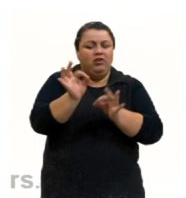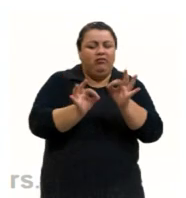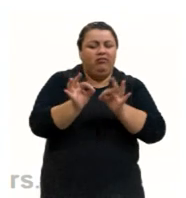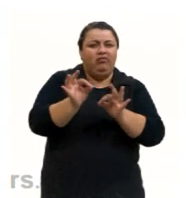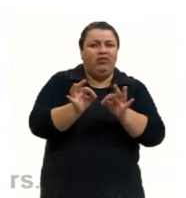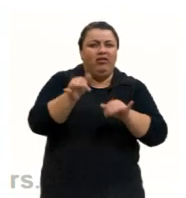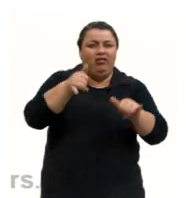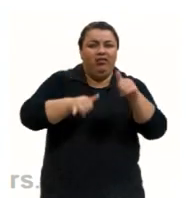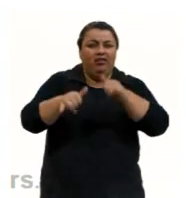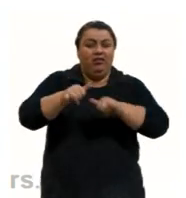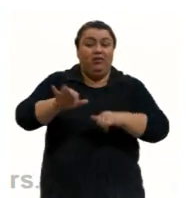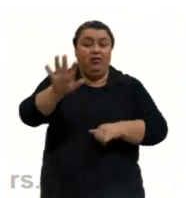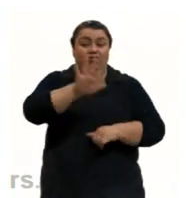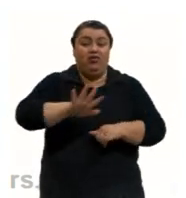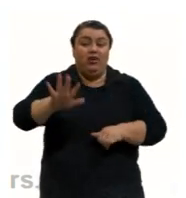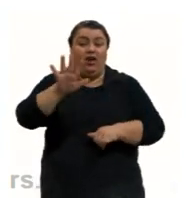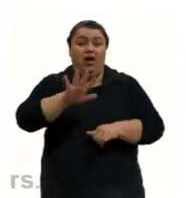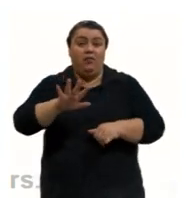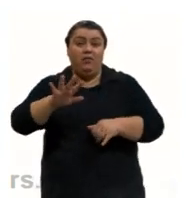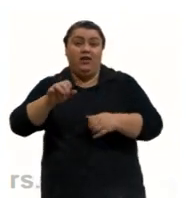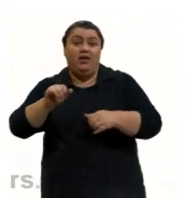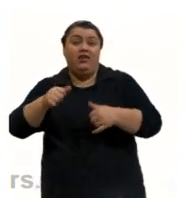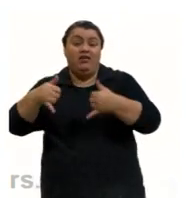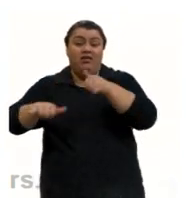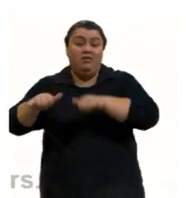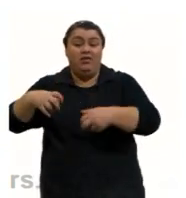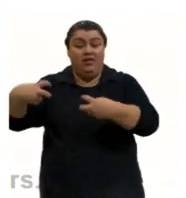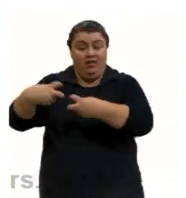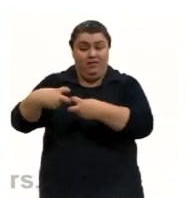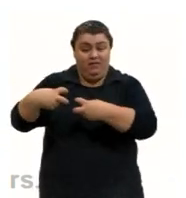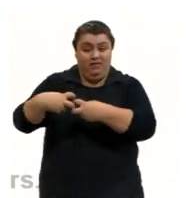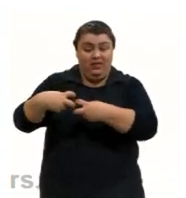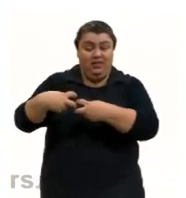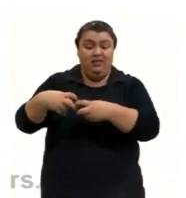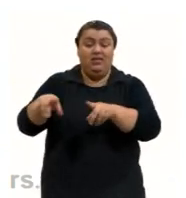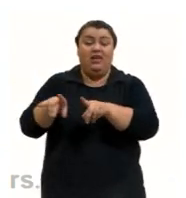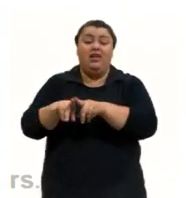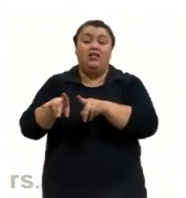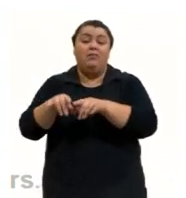Geral, Fisico-Química e Química Orgânica com a Química Ambiental.